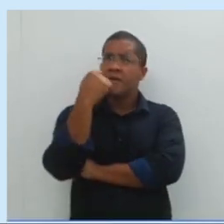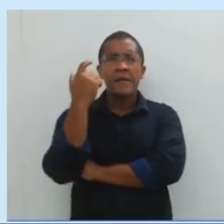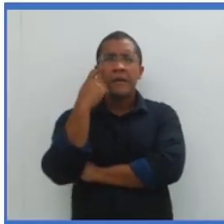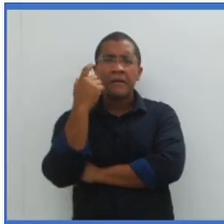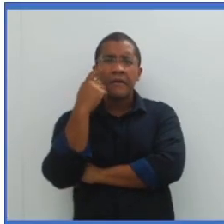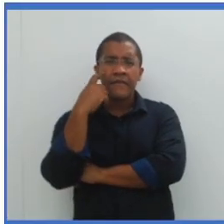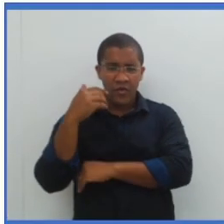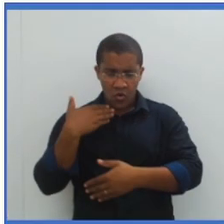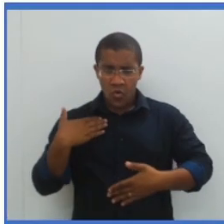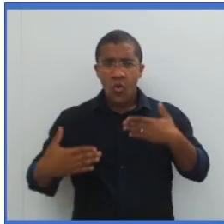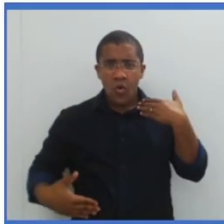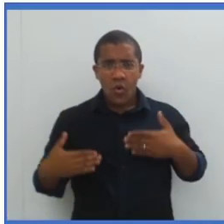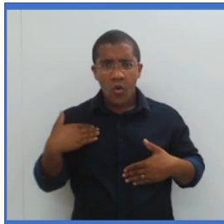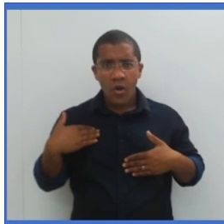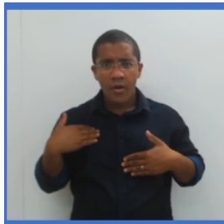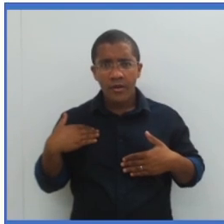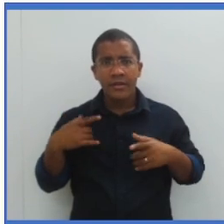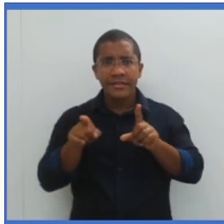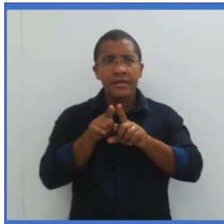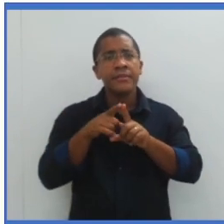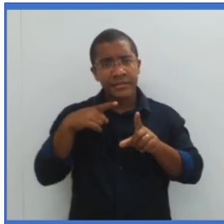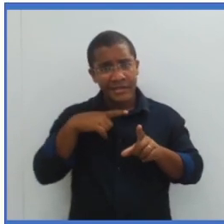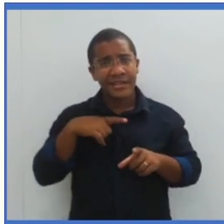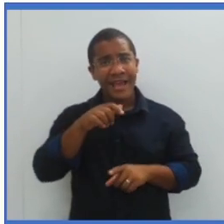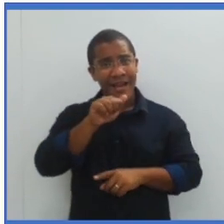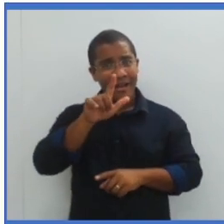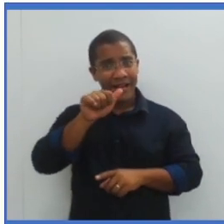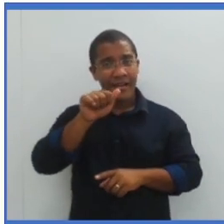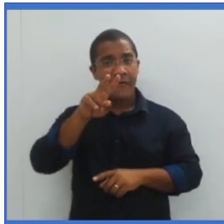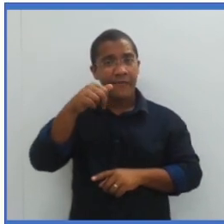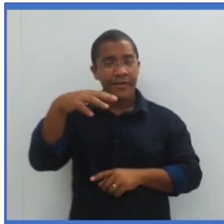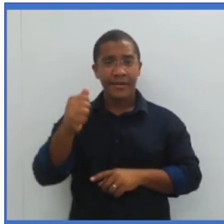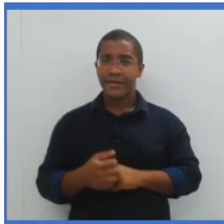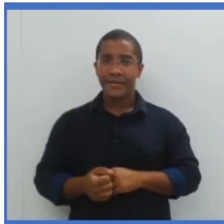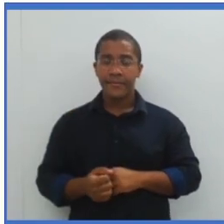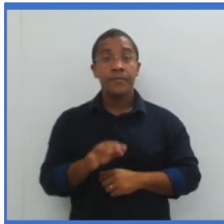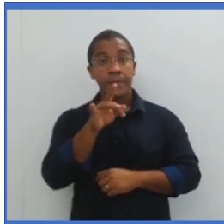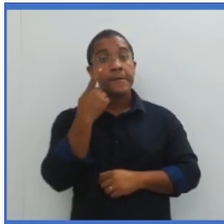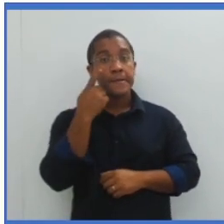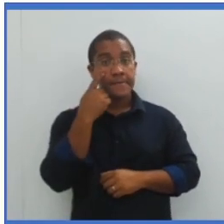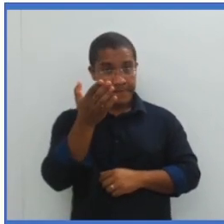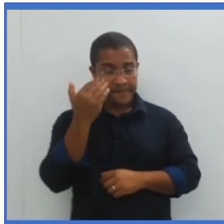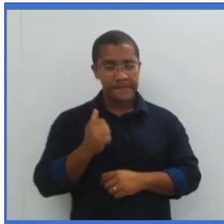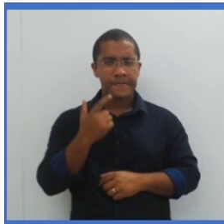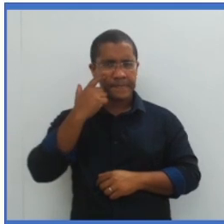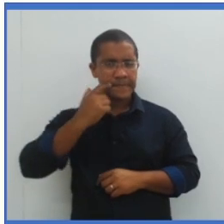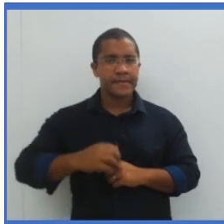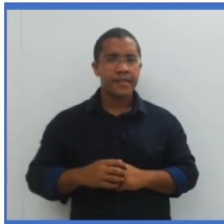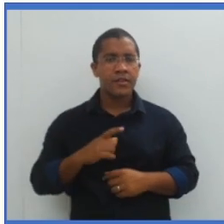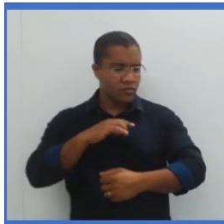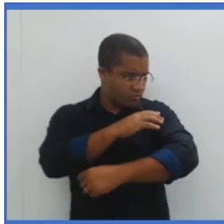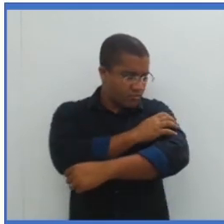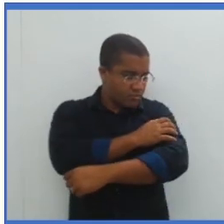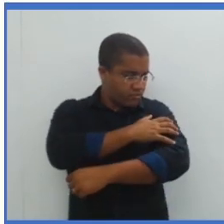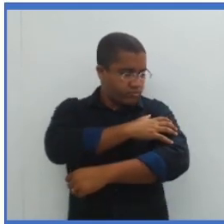seguinte. Nosso corpo e suas alavancas. Entendido? Vamos lá. Os